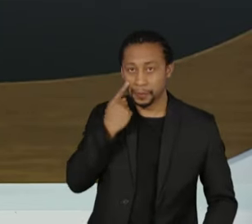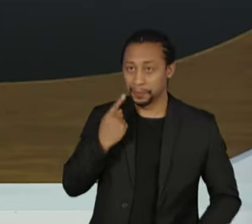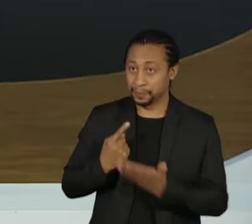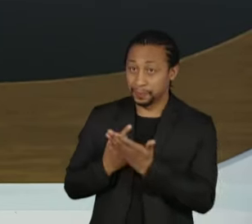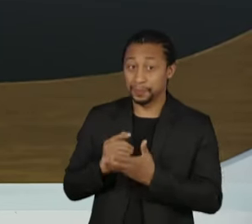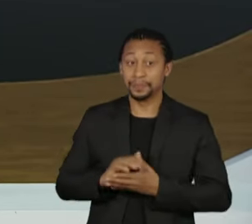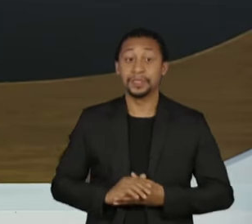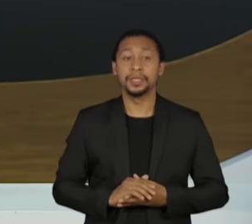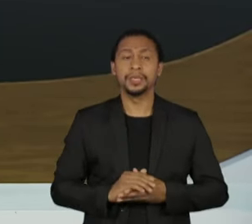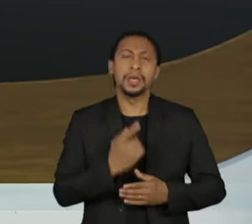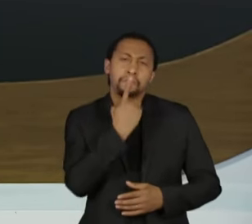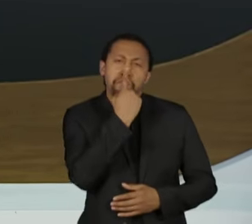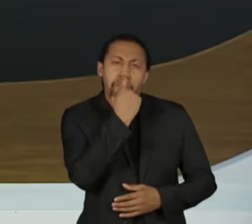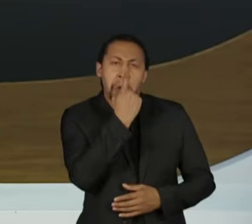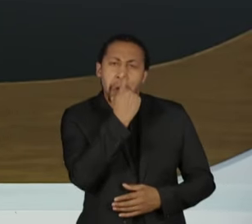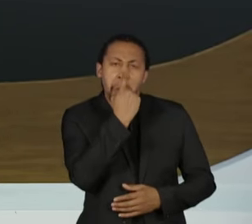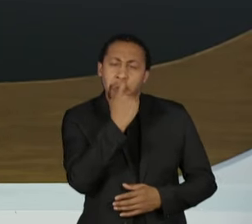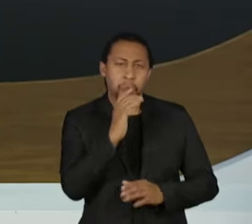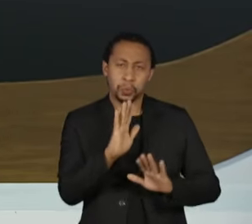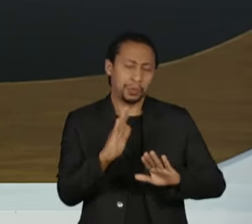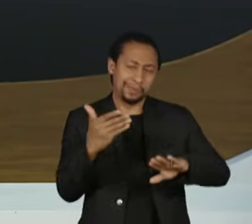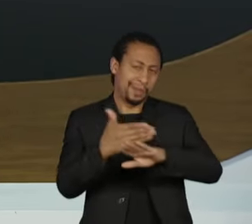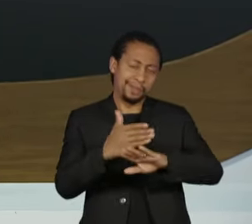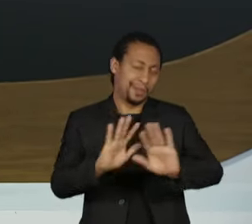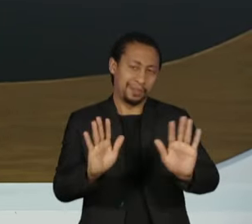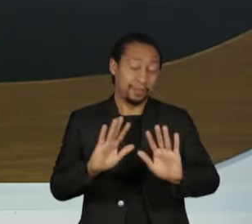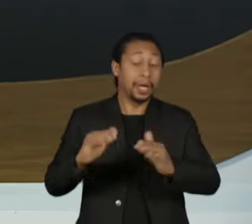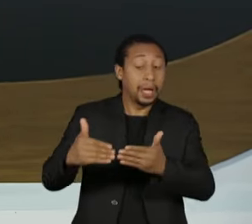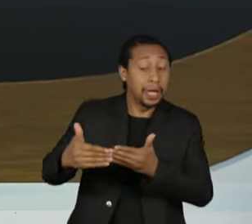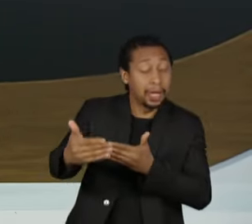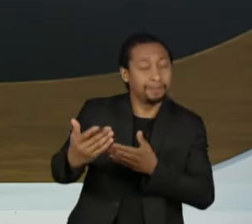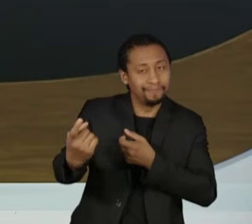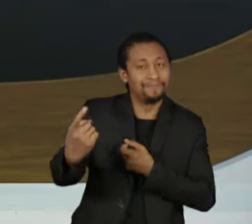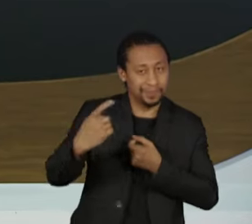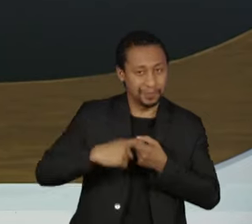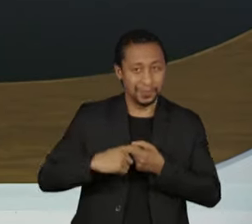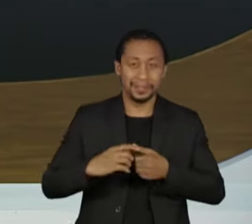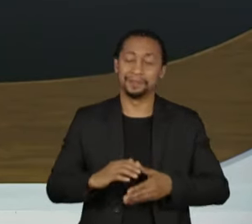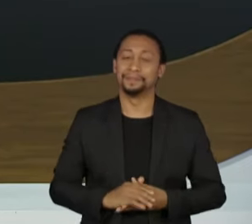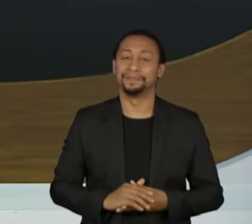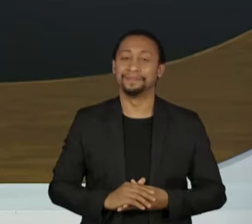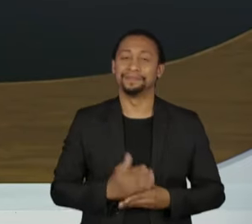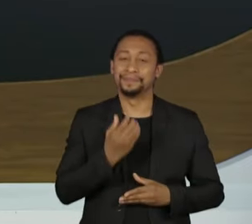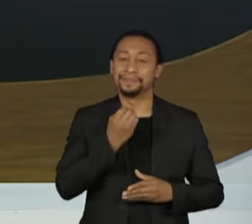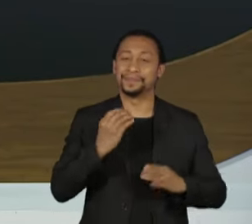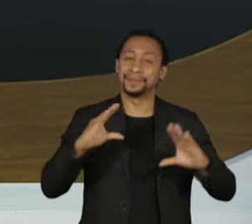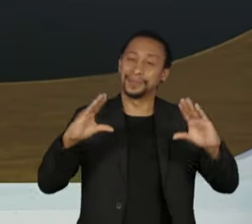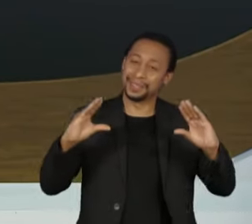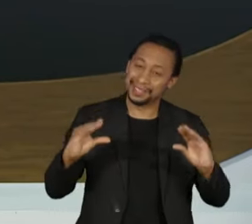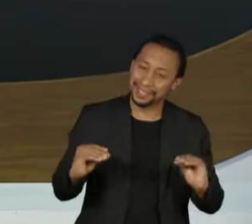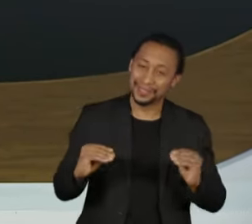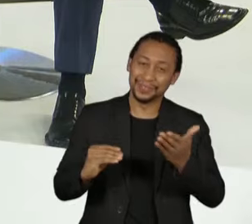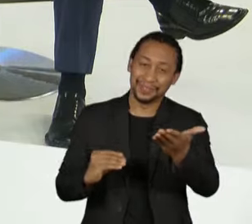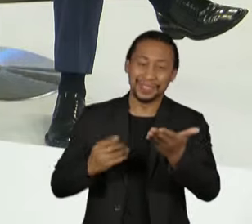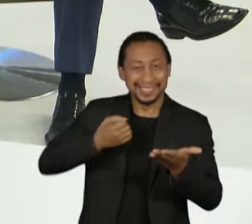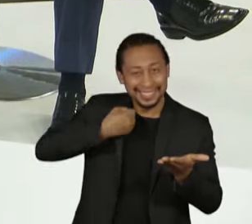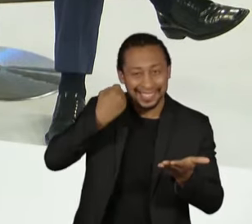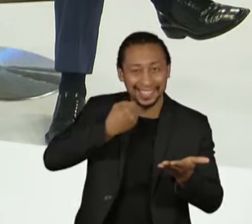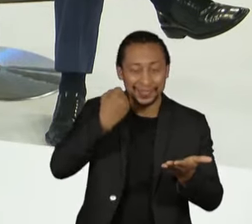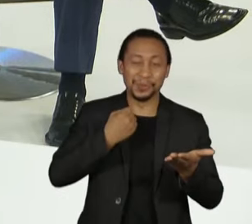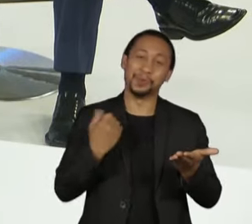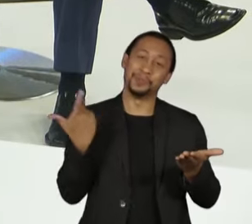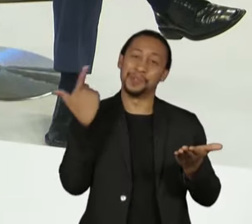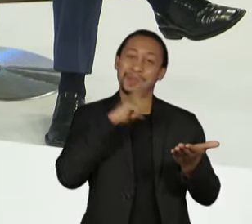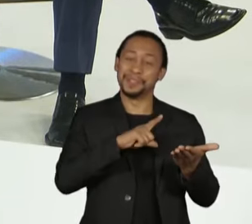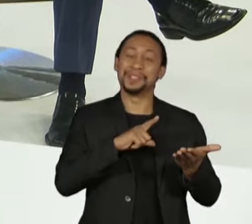querido Paulo Caruso, que em breve estará de volta aqui com a gente. Boa noite, senador. Obrigada por ter aberto aí um tempo nessa sua agenda